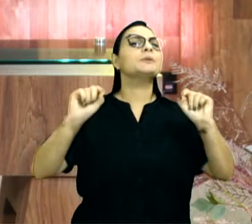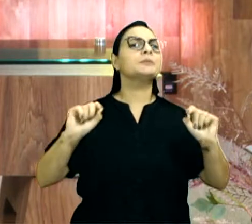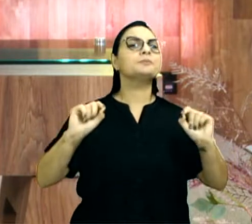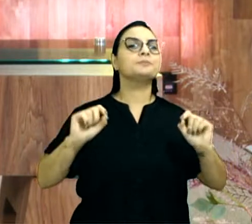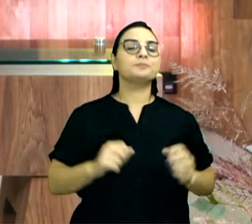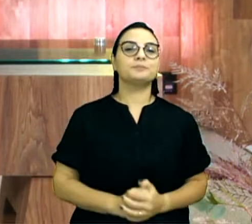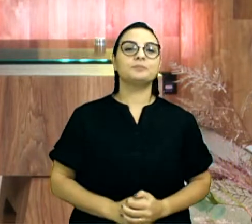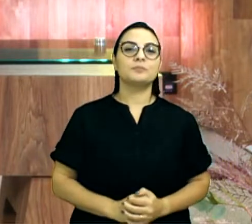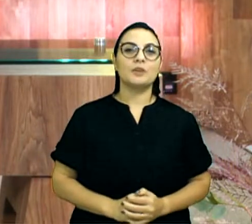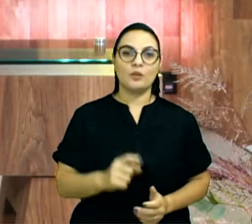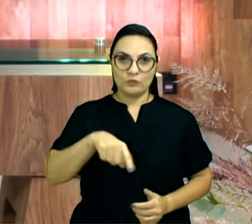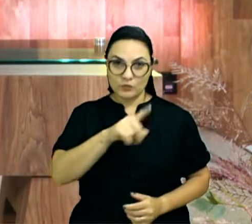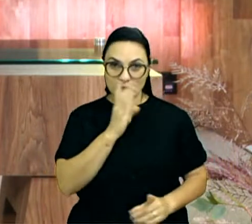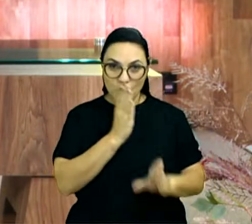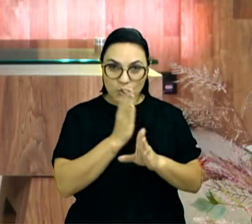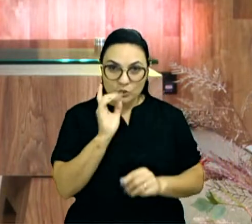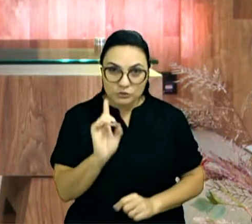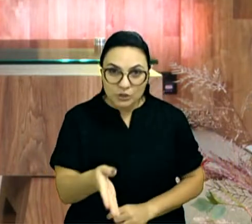Quem achou diz amém.